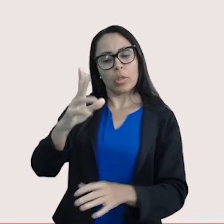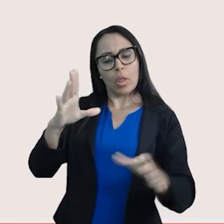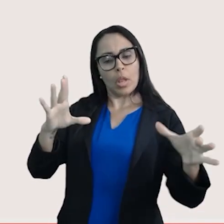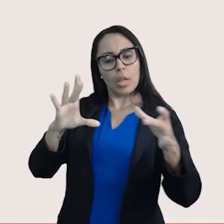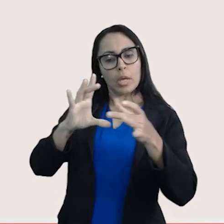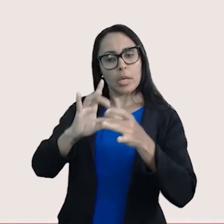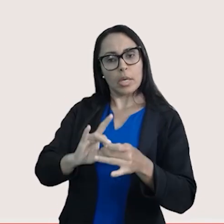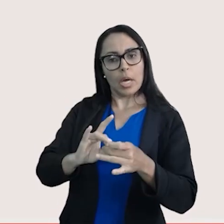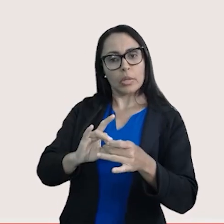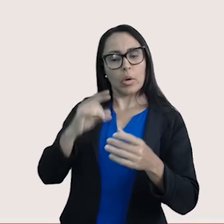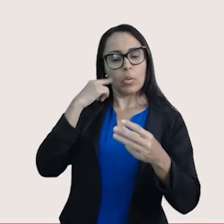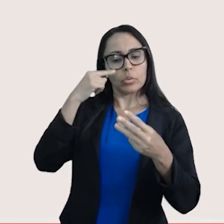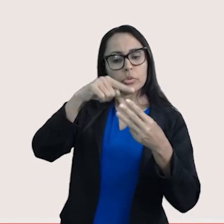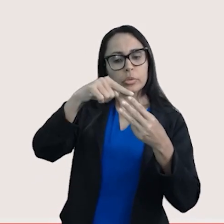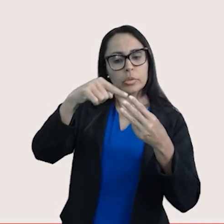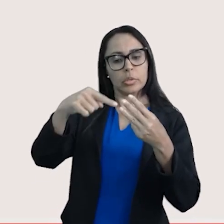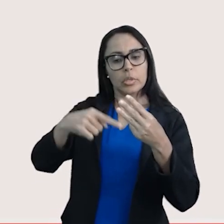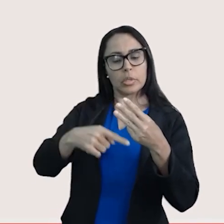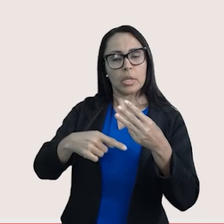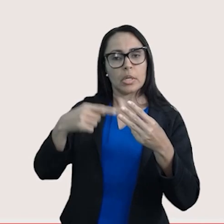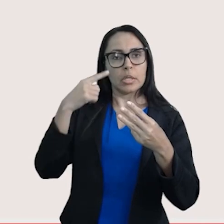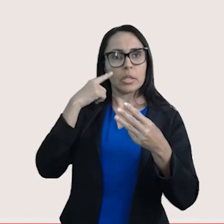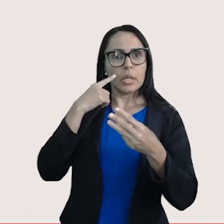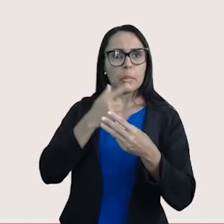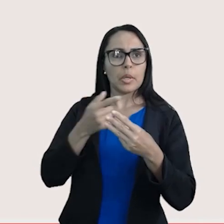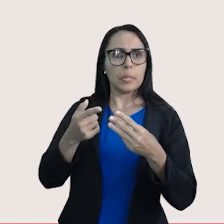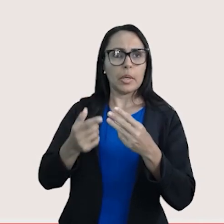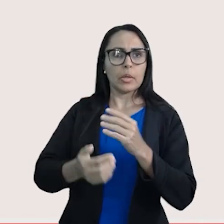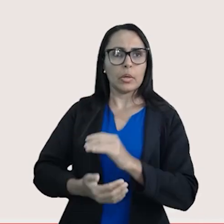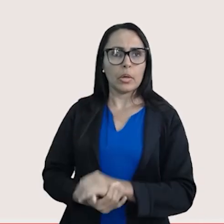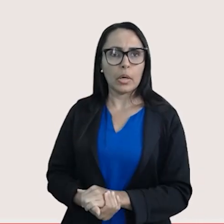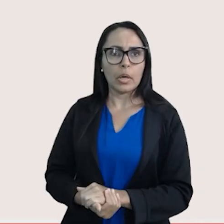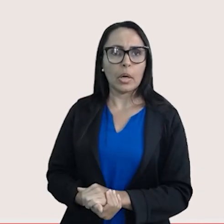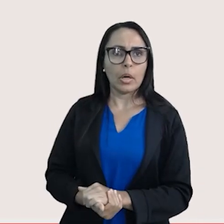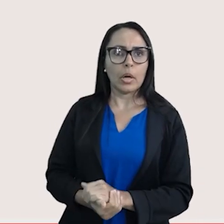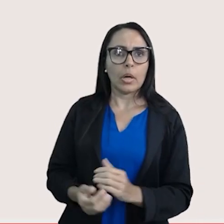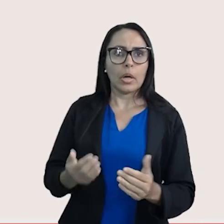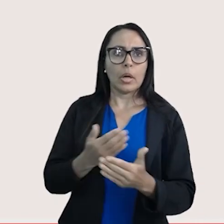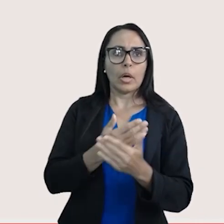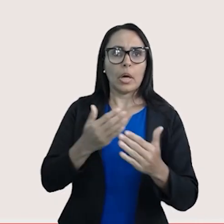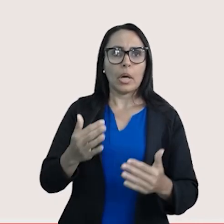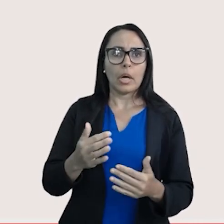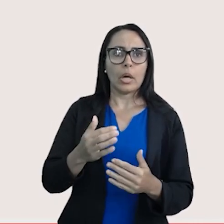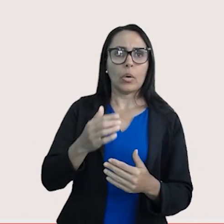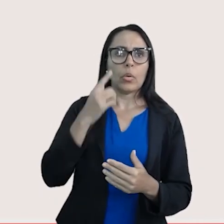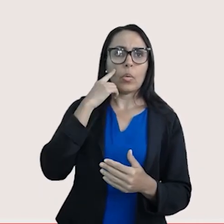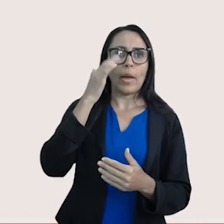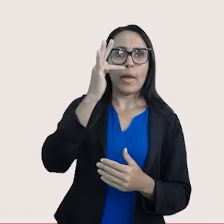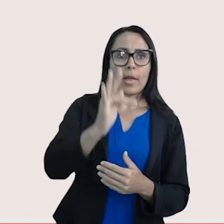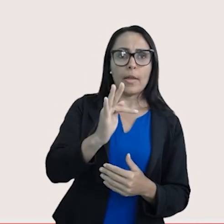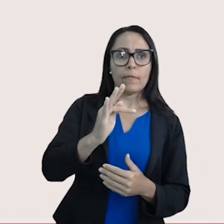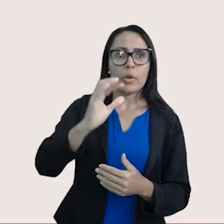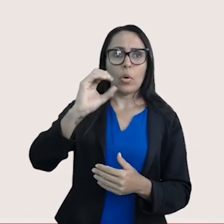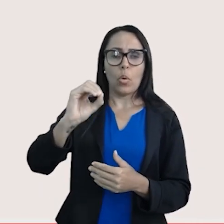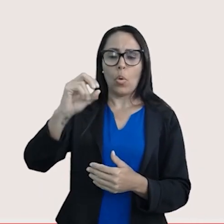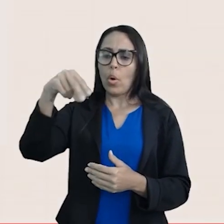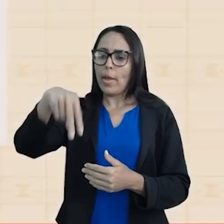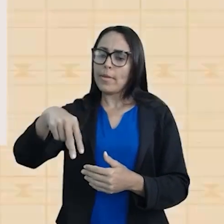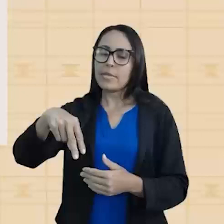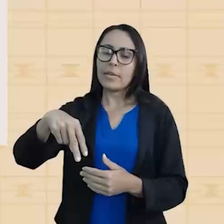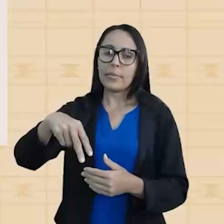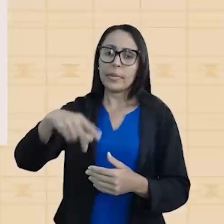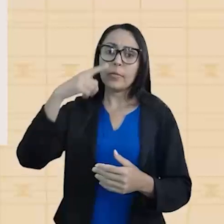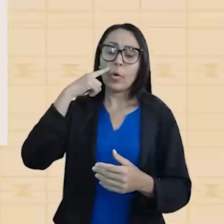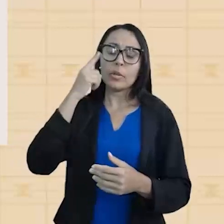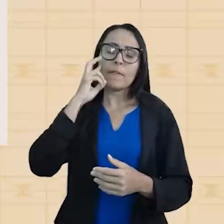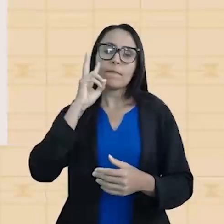ligado a um desses três elementos, ao fom, ao flúor, oxigênio ou nitrogênio. Se você